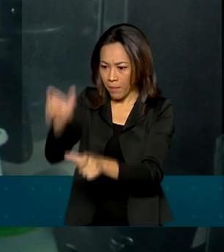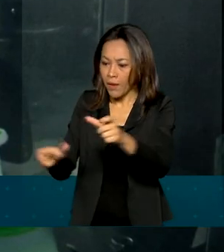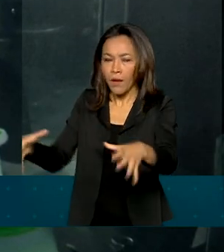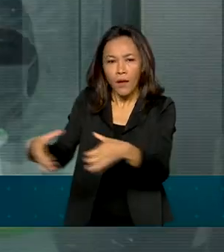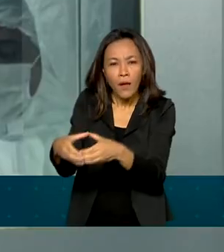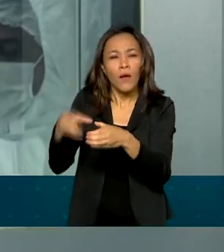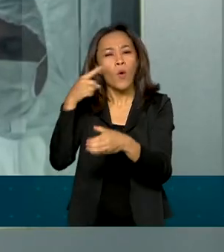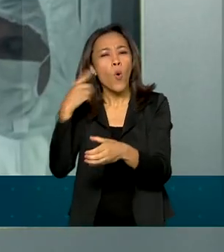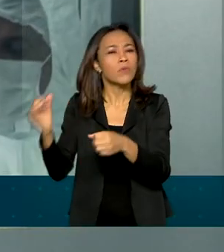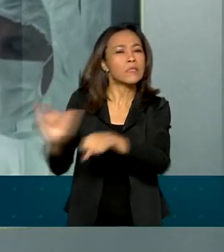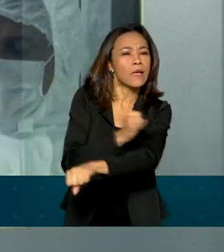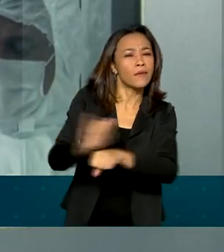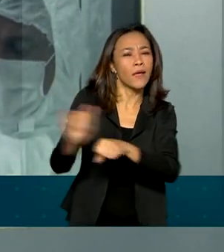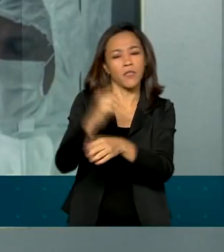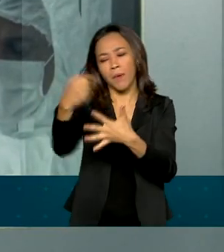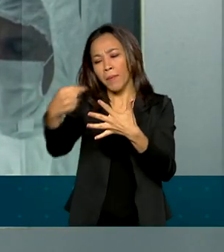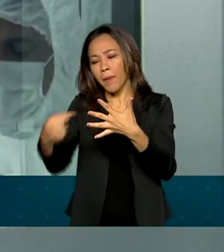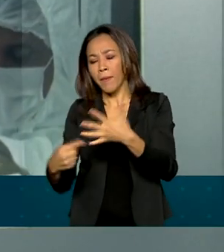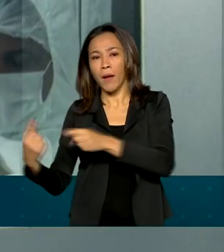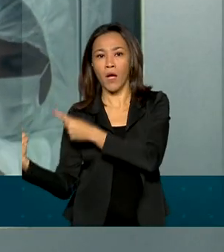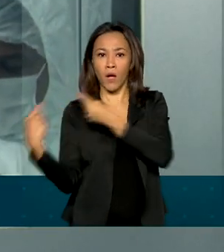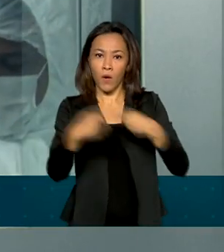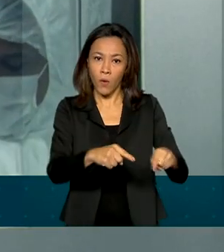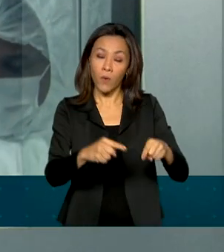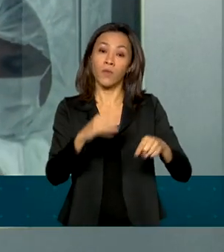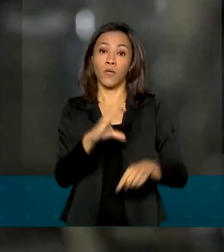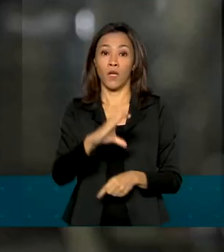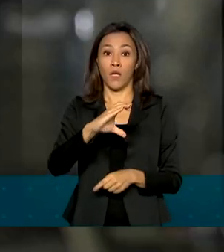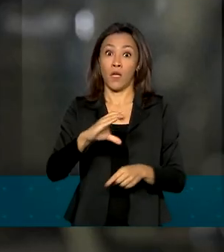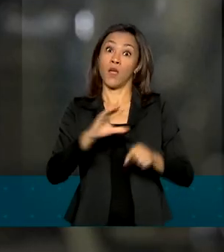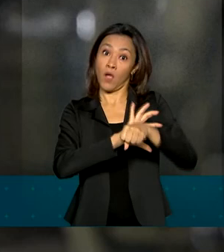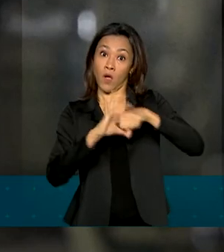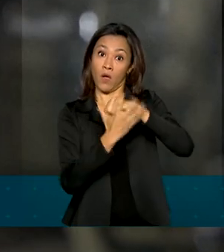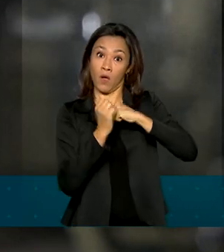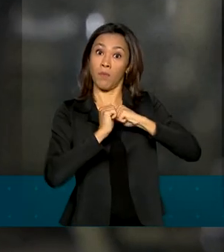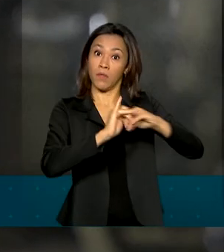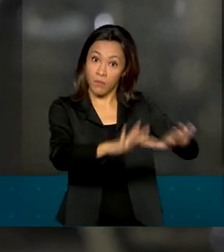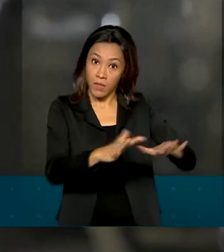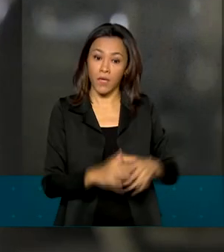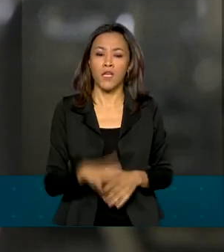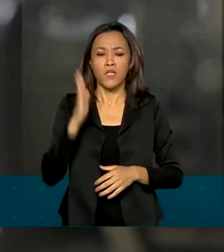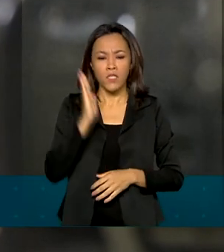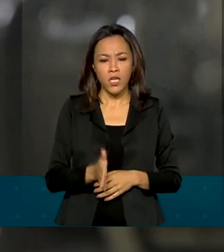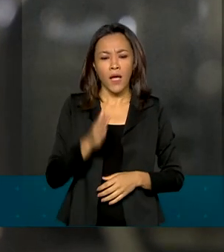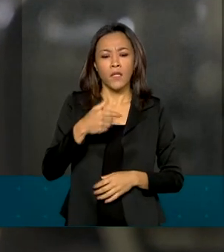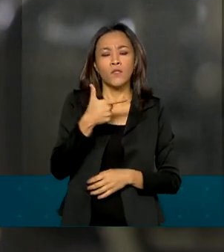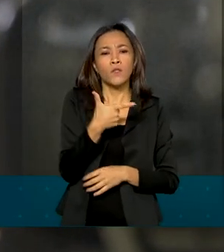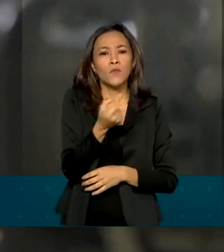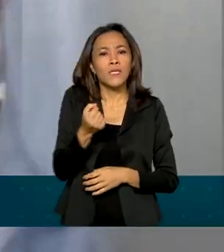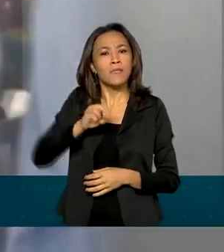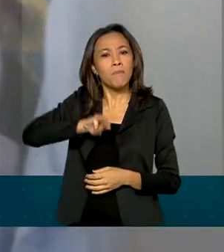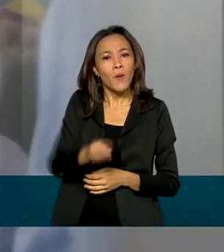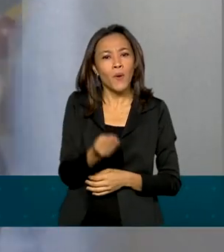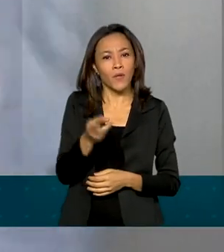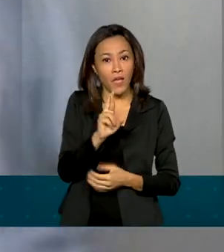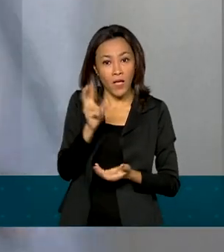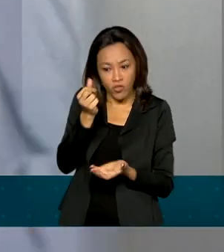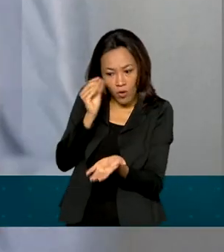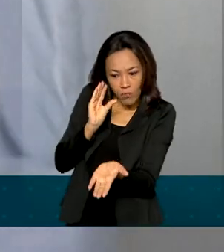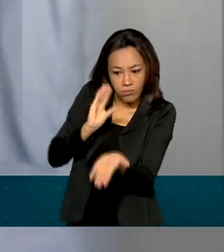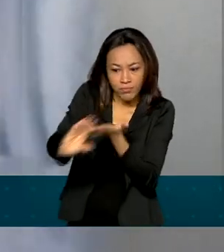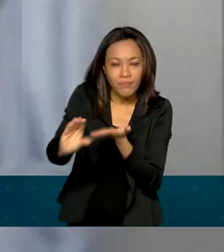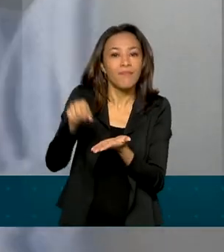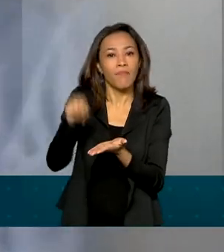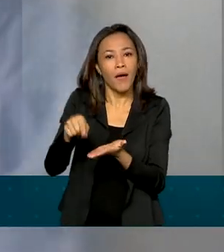de medidas de combate ao coronavírus. Só neste ano, o governo destinou 200 milhões de reais para o desenvolvimento de